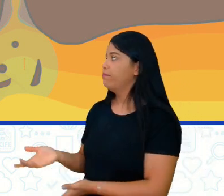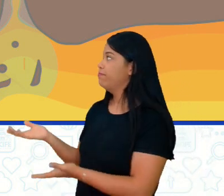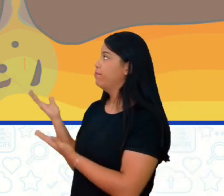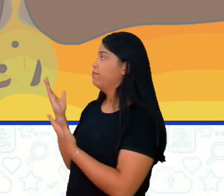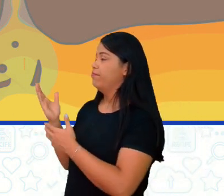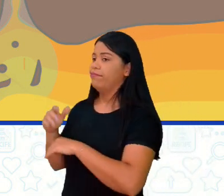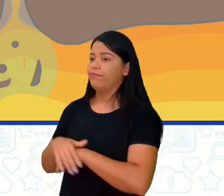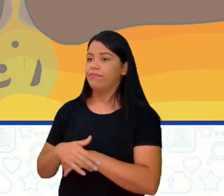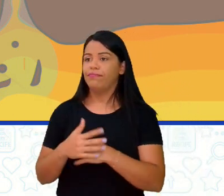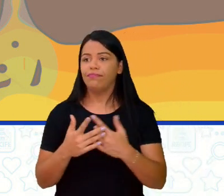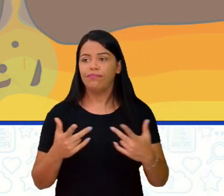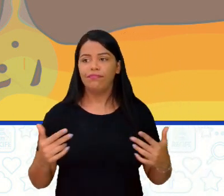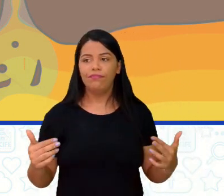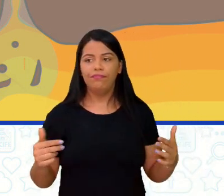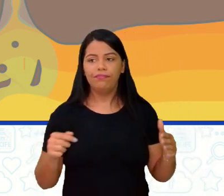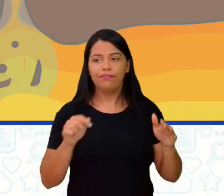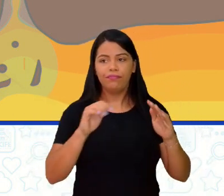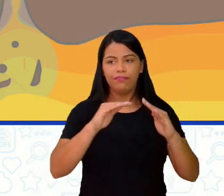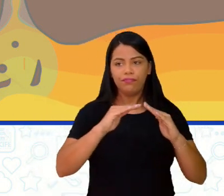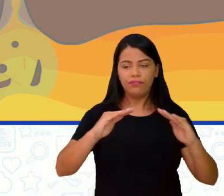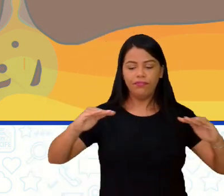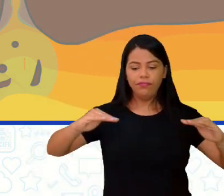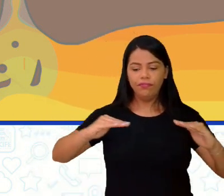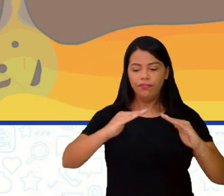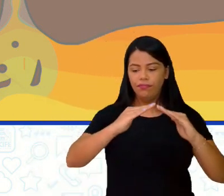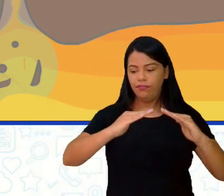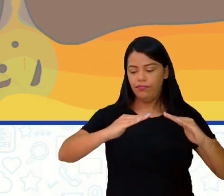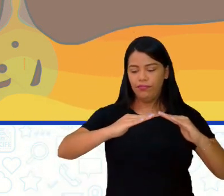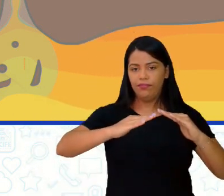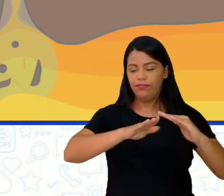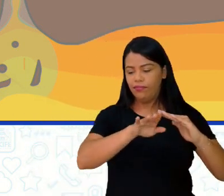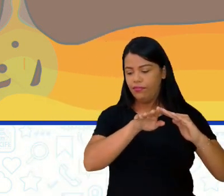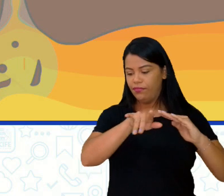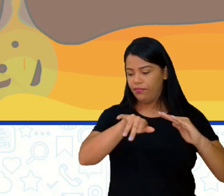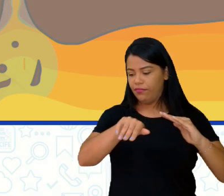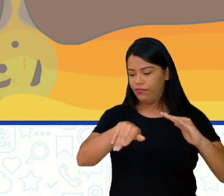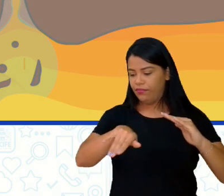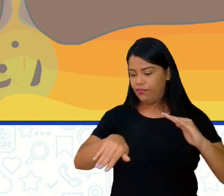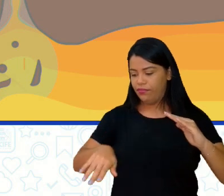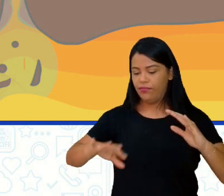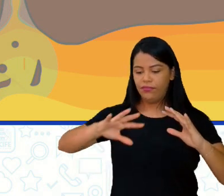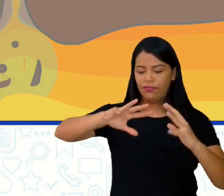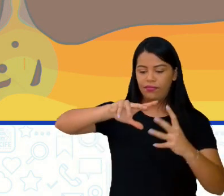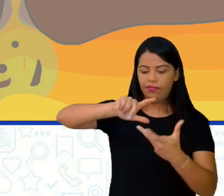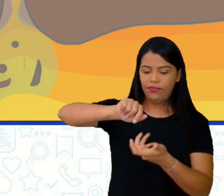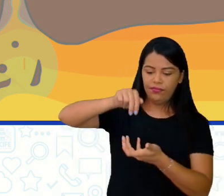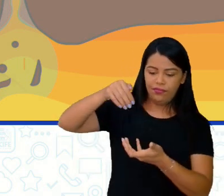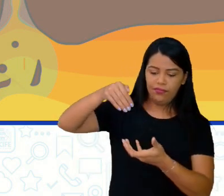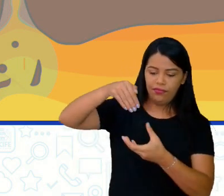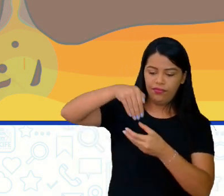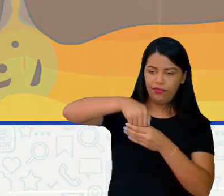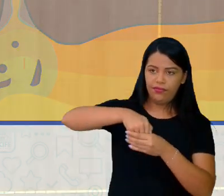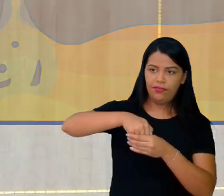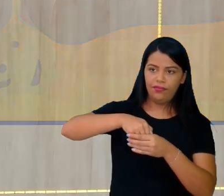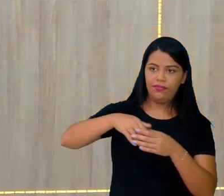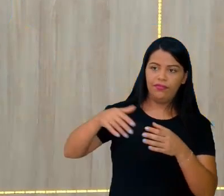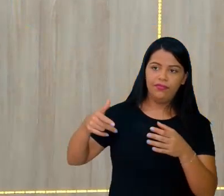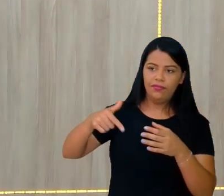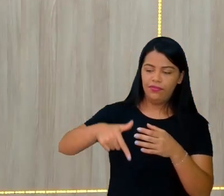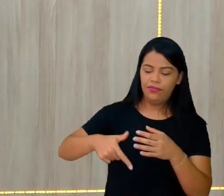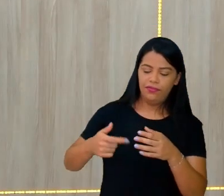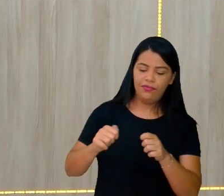esse material que está descendo para a parte interna do planeta vá alimentando o manto